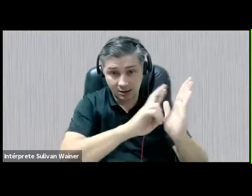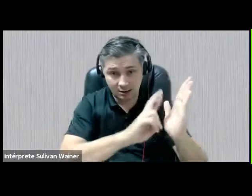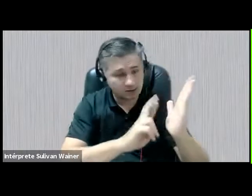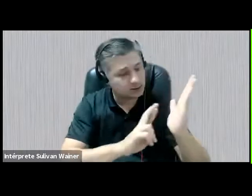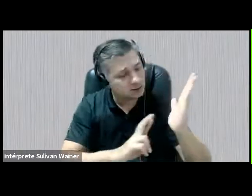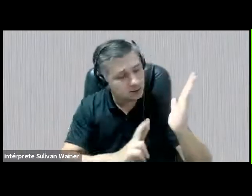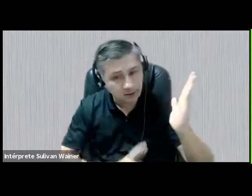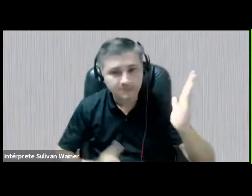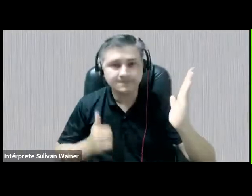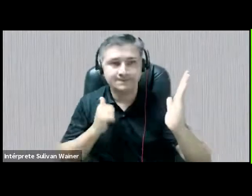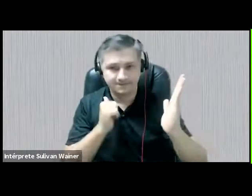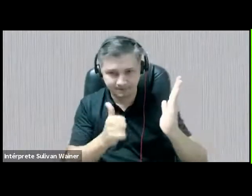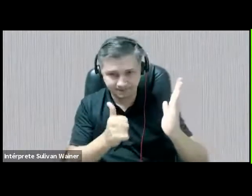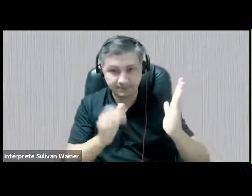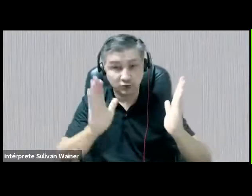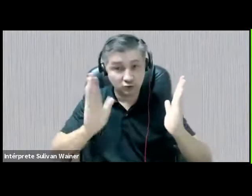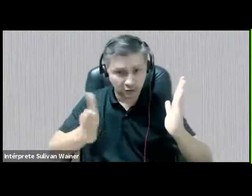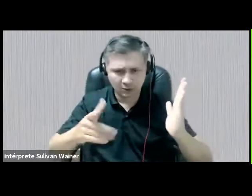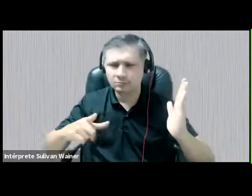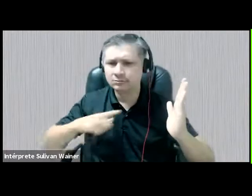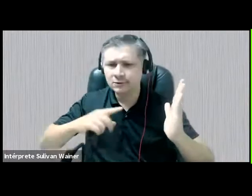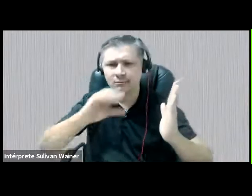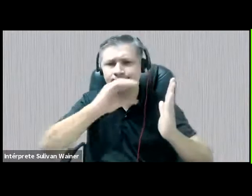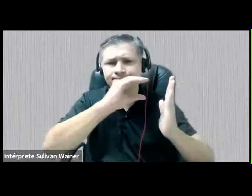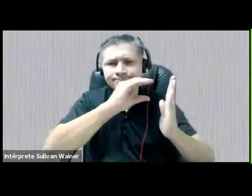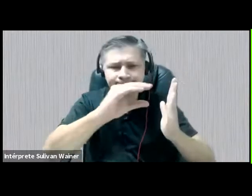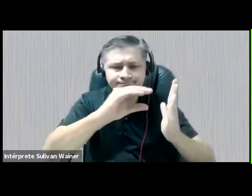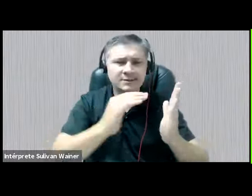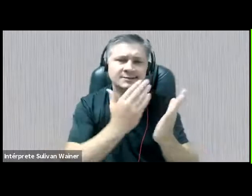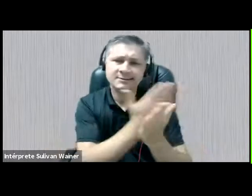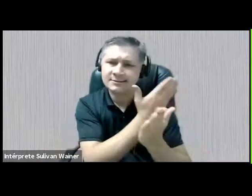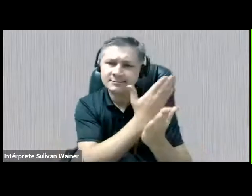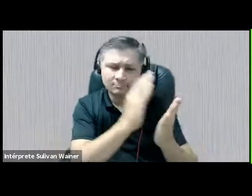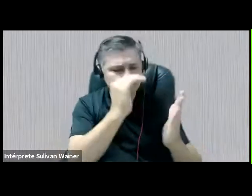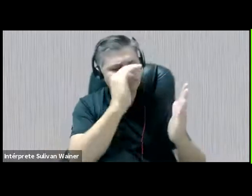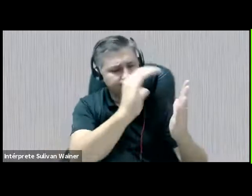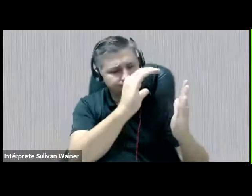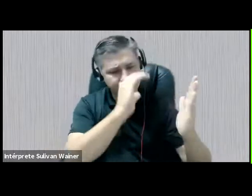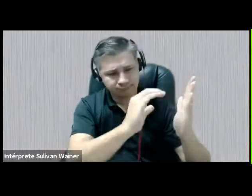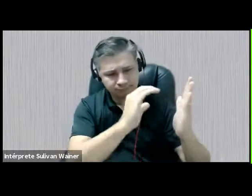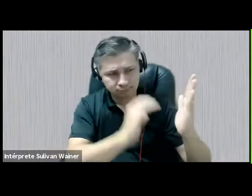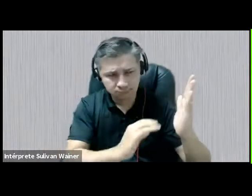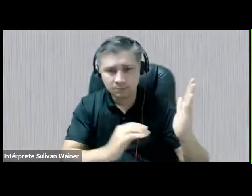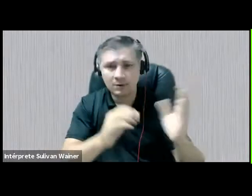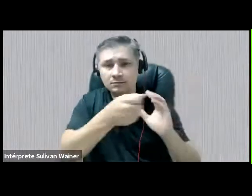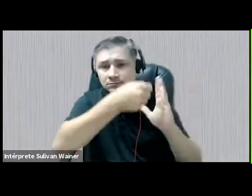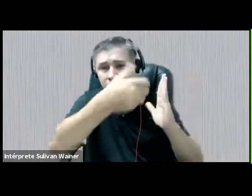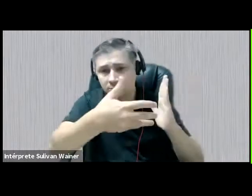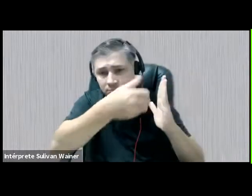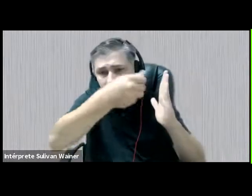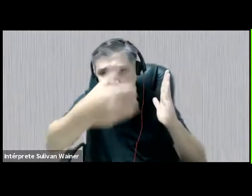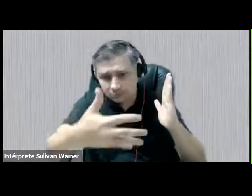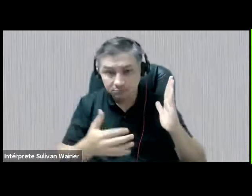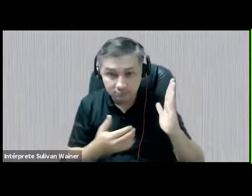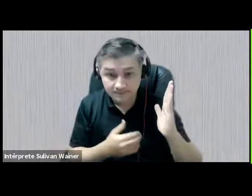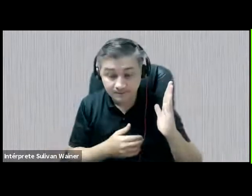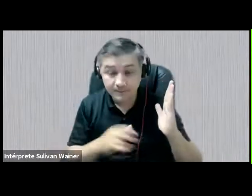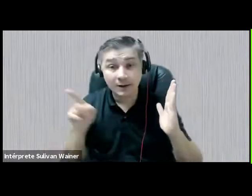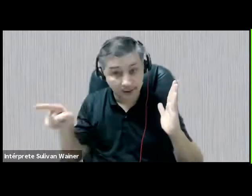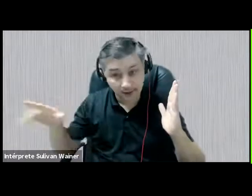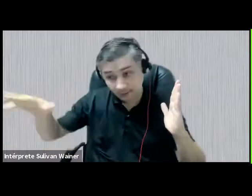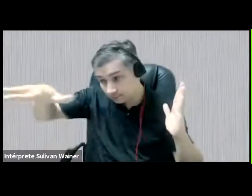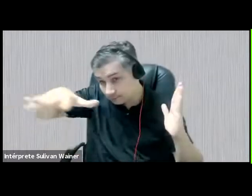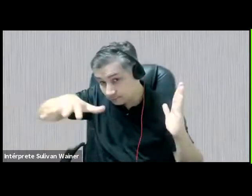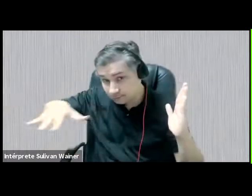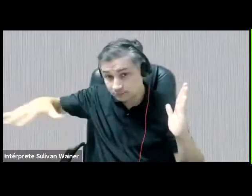as, as categorias que foram utilizadas para fazer essa análise, e esse território, então, foi classificado